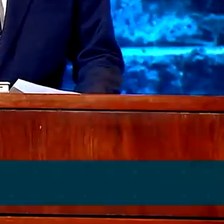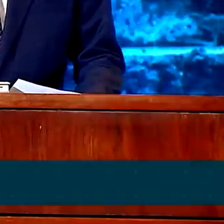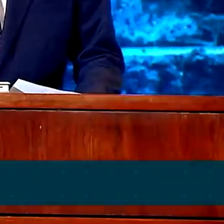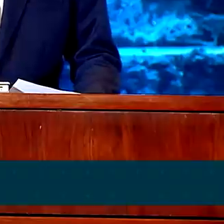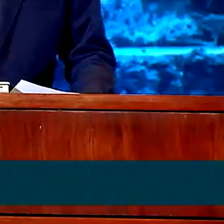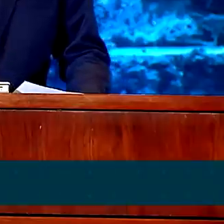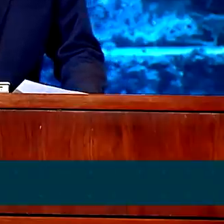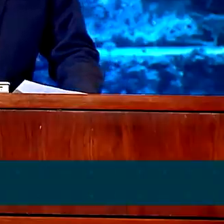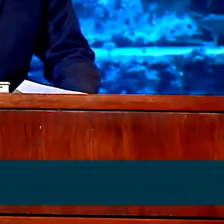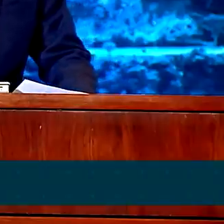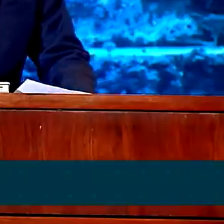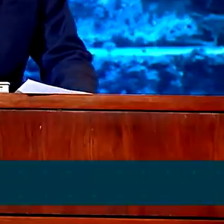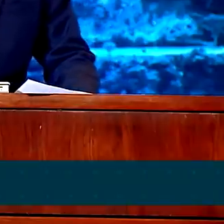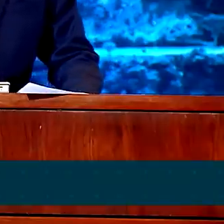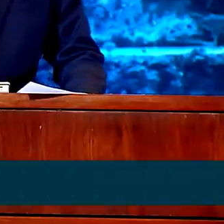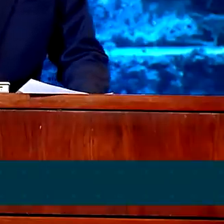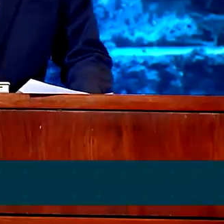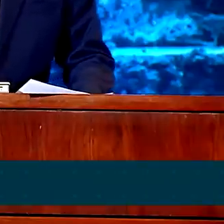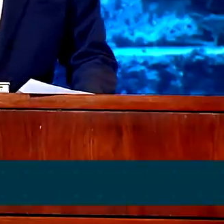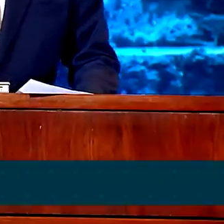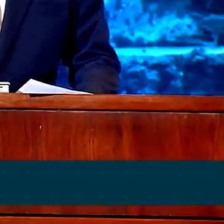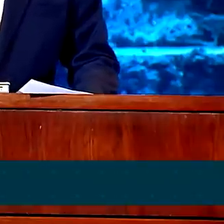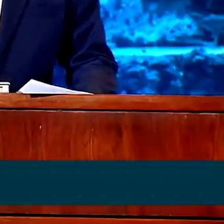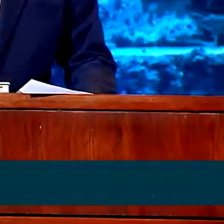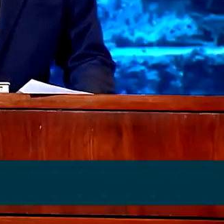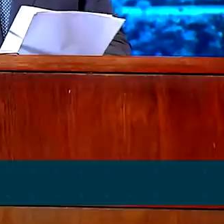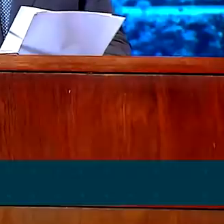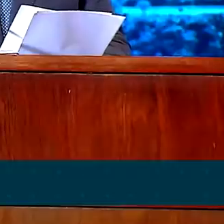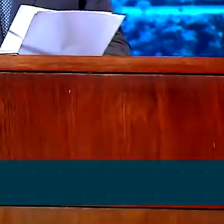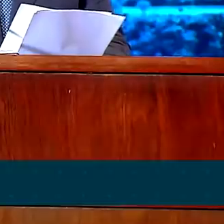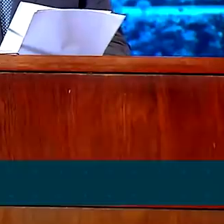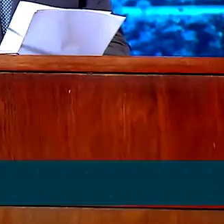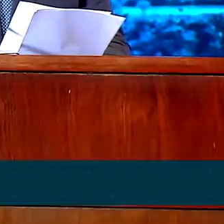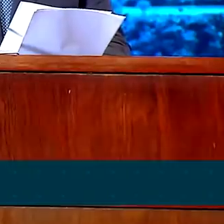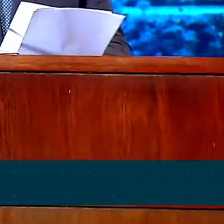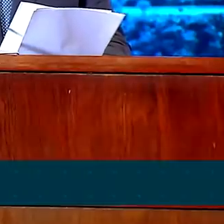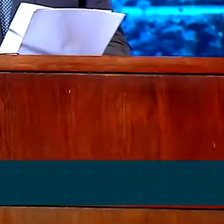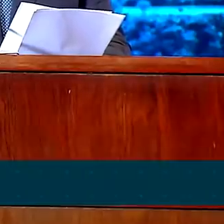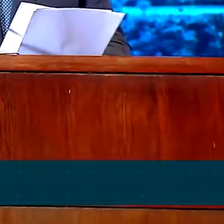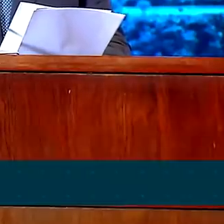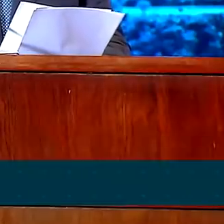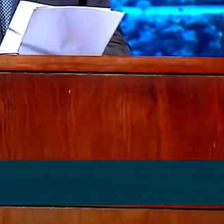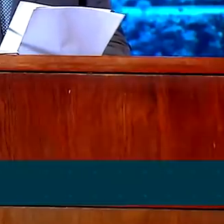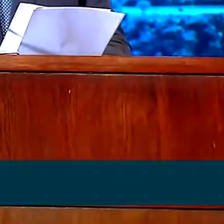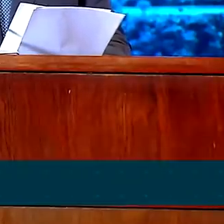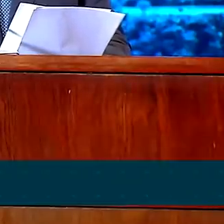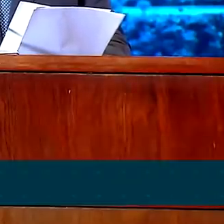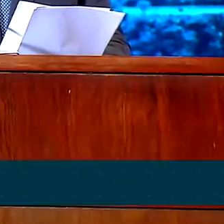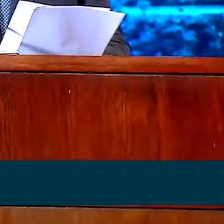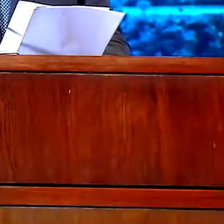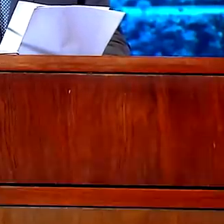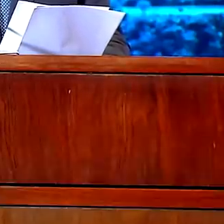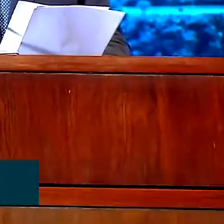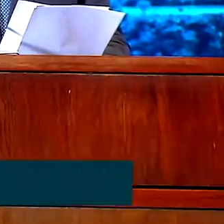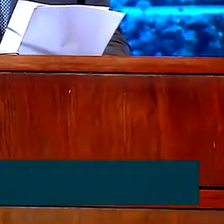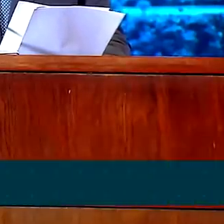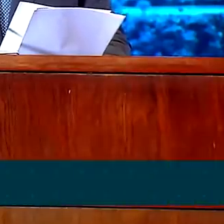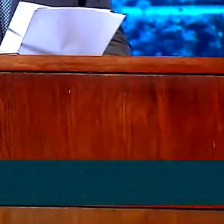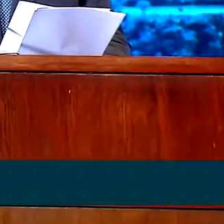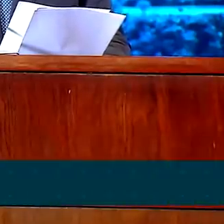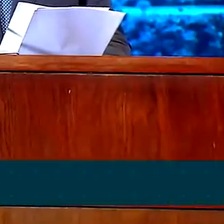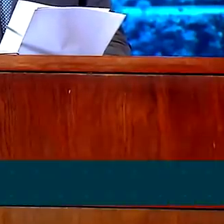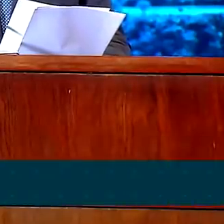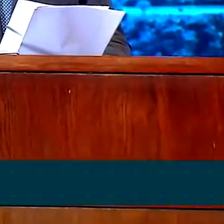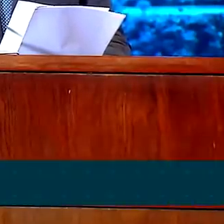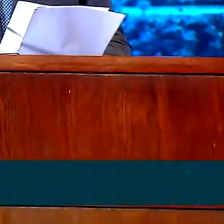em especial, fantástico para todos nós. Reafirmo minha lealdade às diretrizes do governo federal,